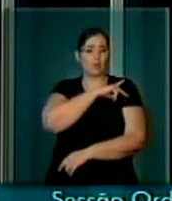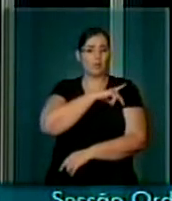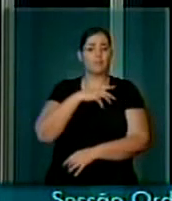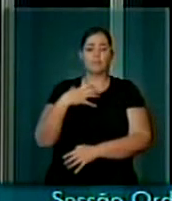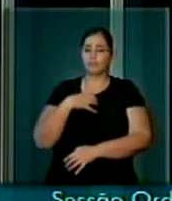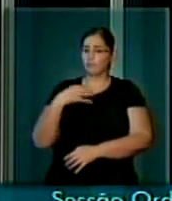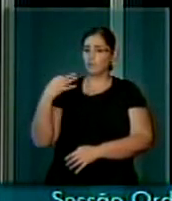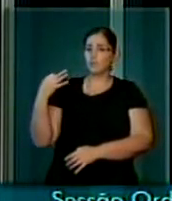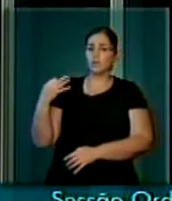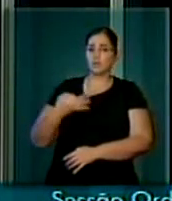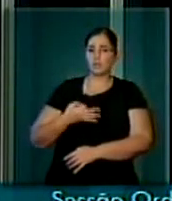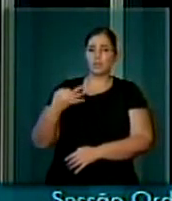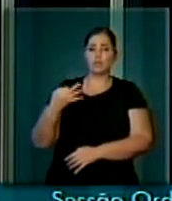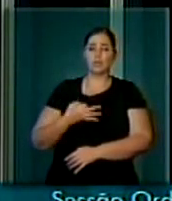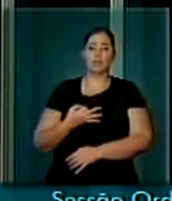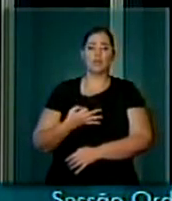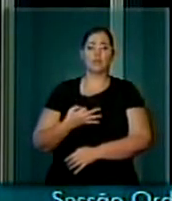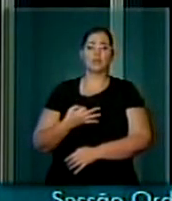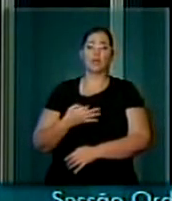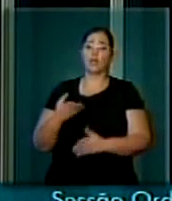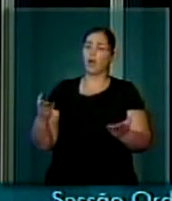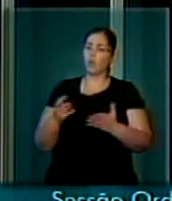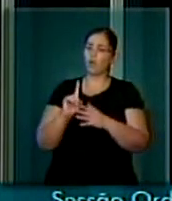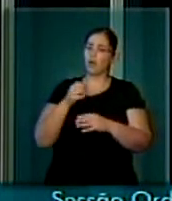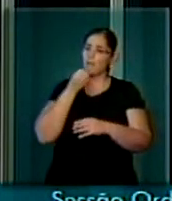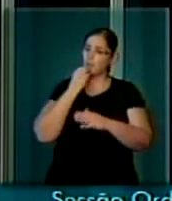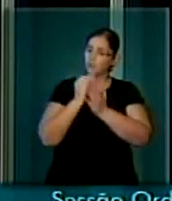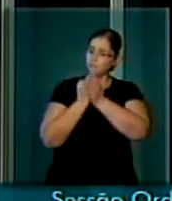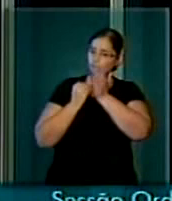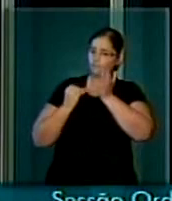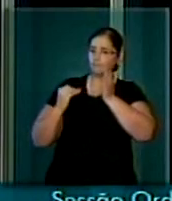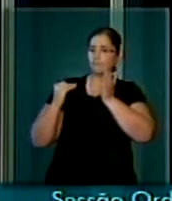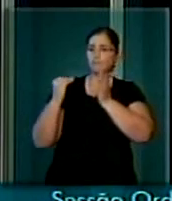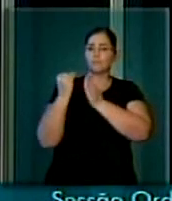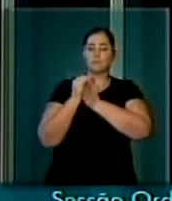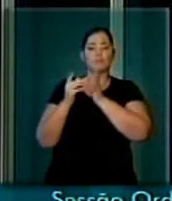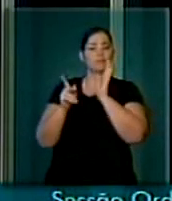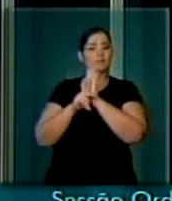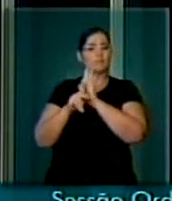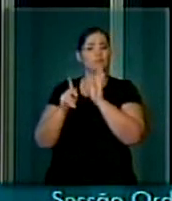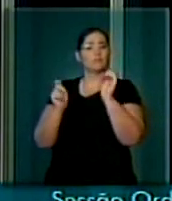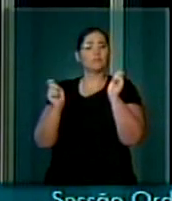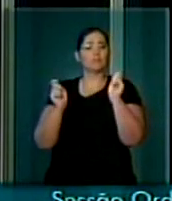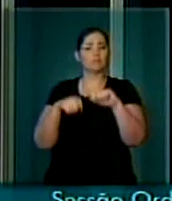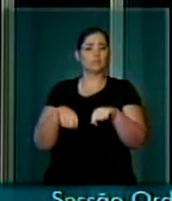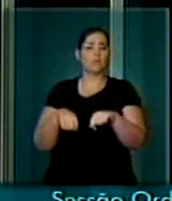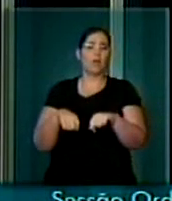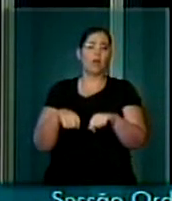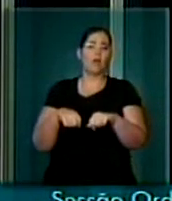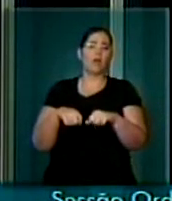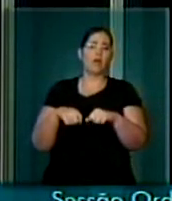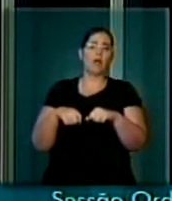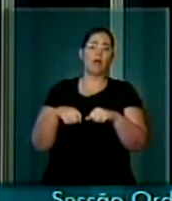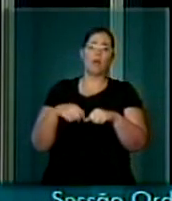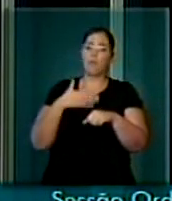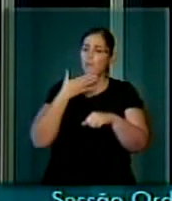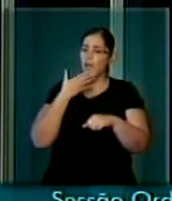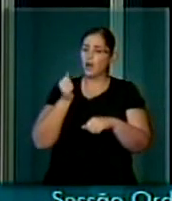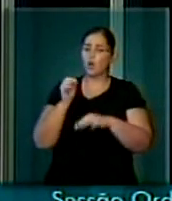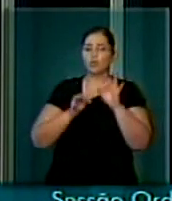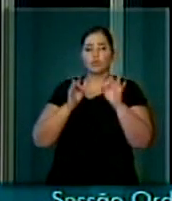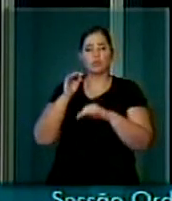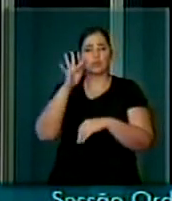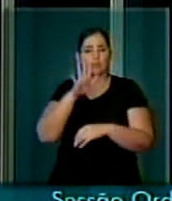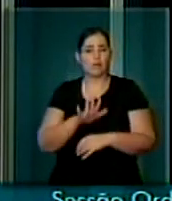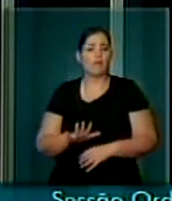de que esse foi um grande passo para a internautização da Justiça Federal